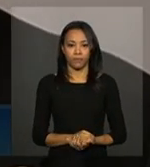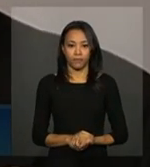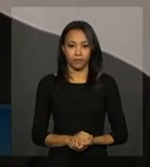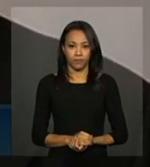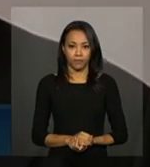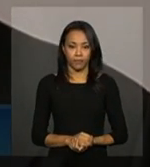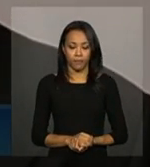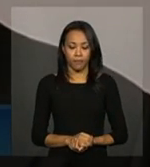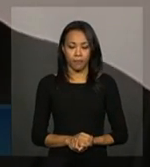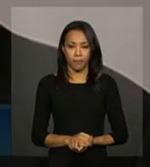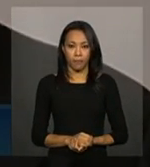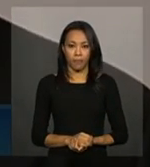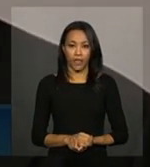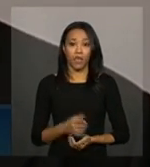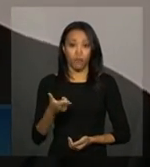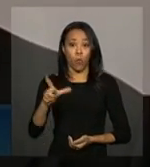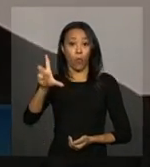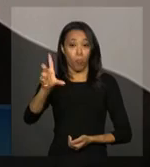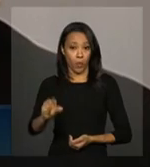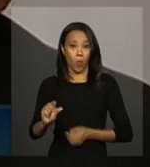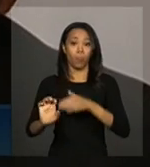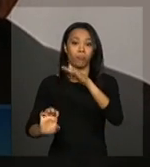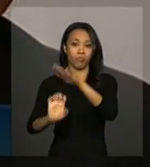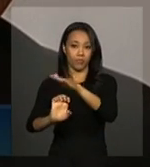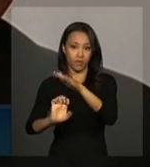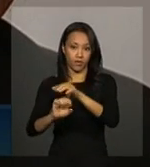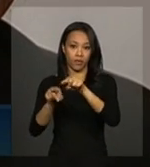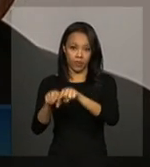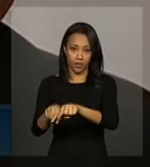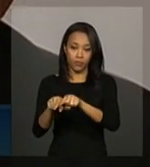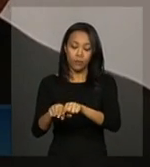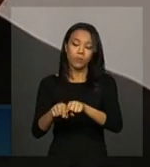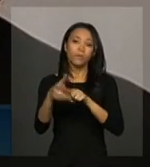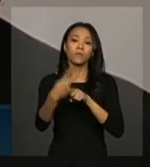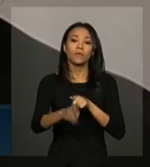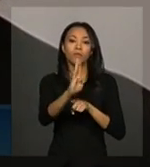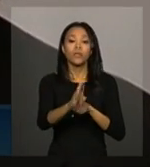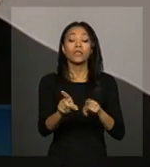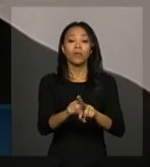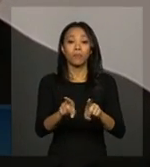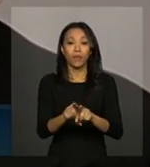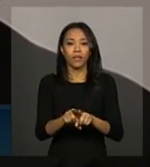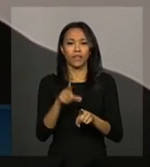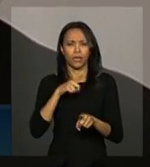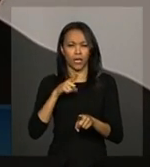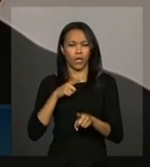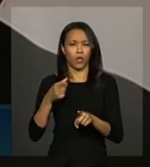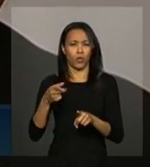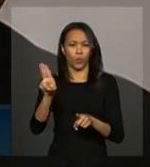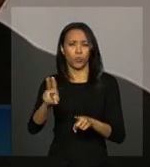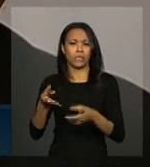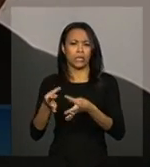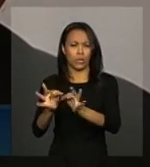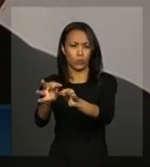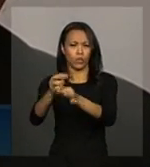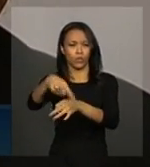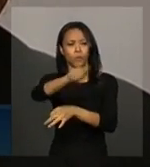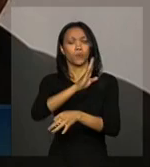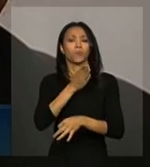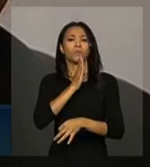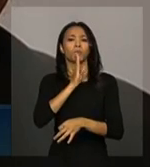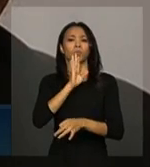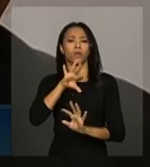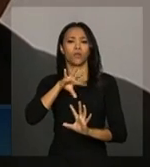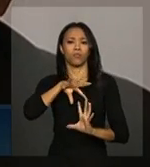É que deu o menor preço, um alto índice de nacionalização, né? E tem também uma tecnologia reconhecida a nível